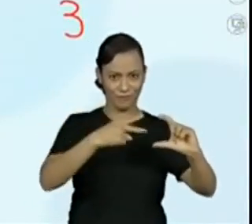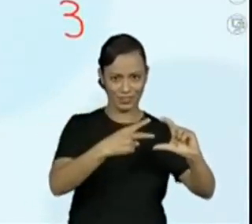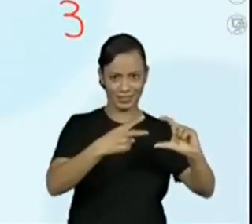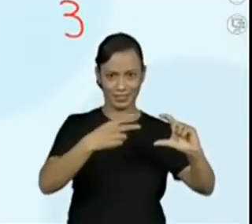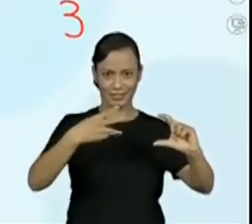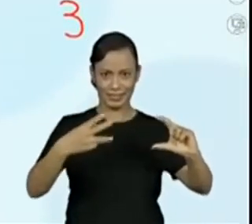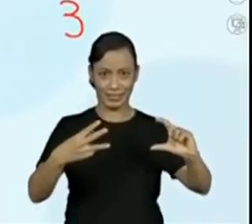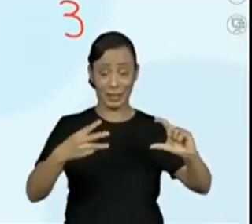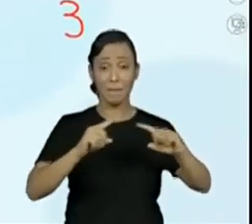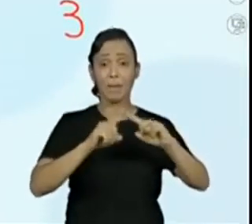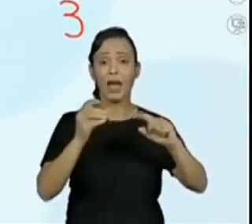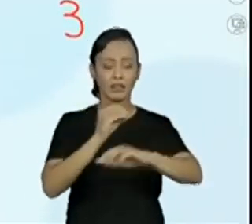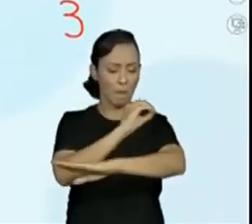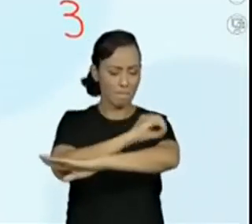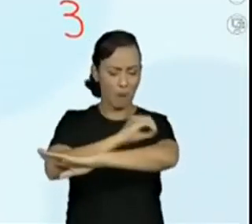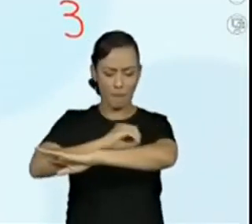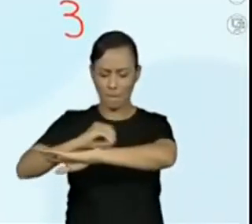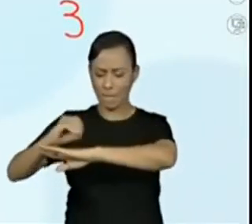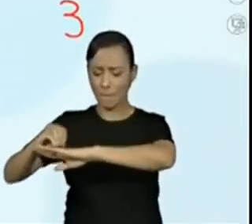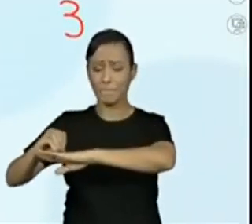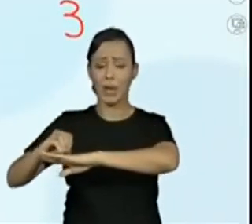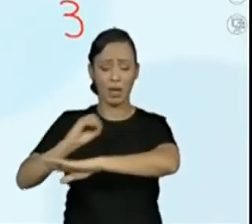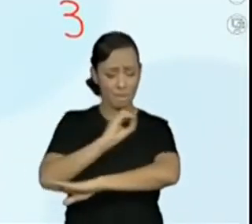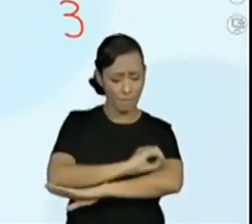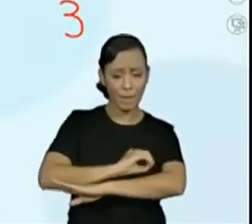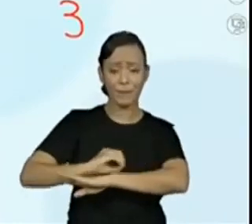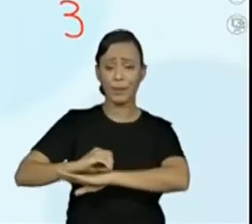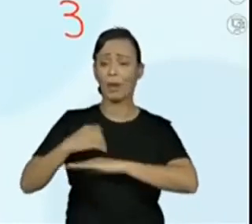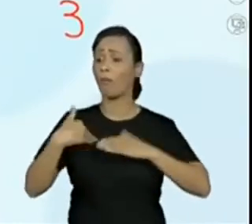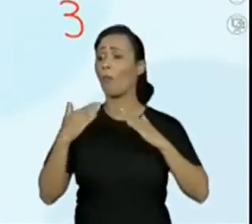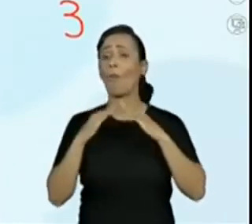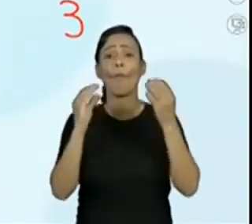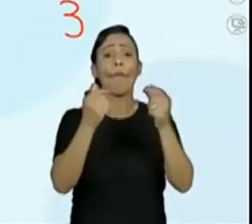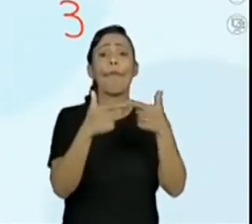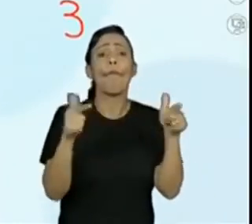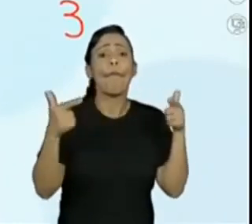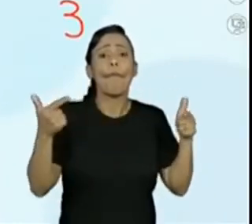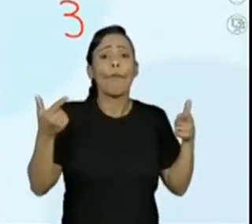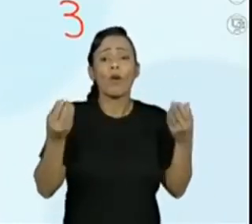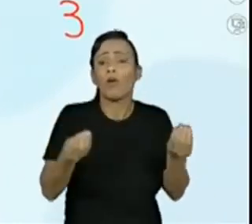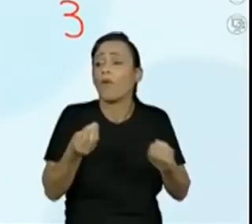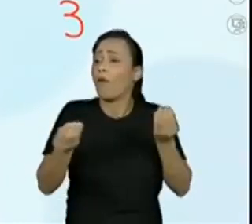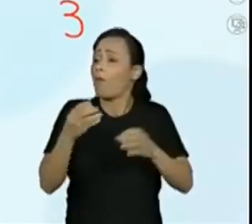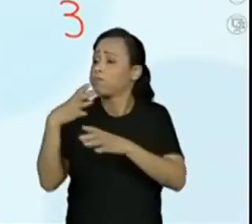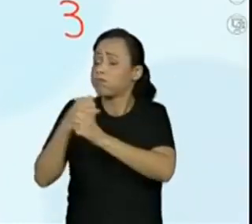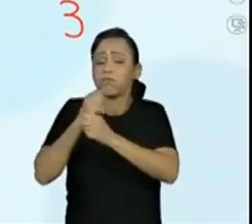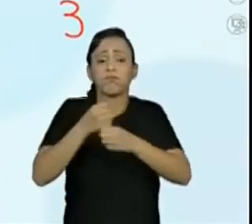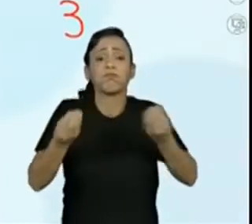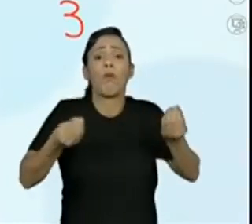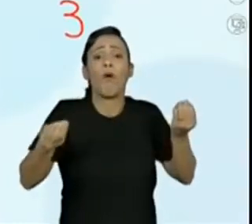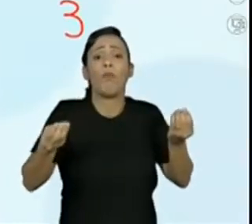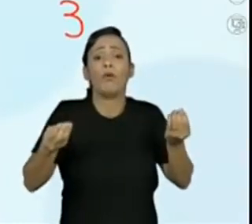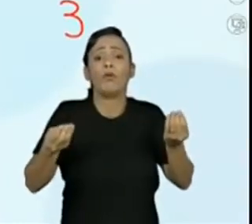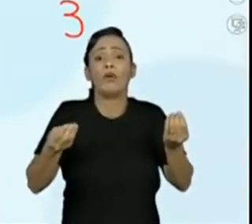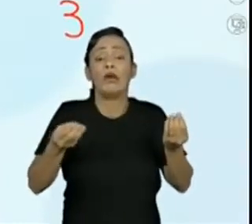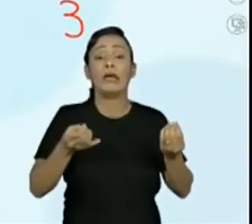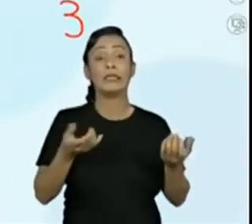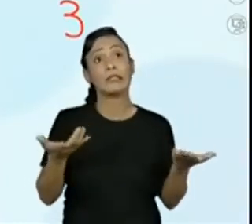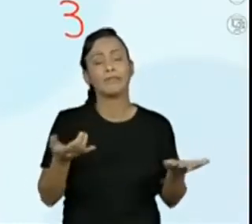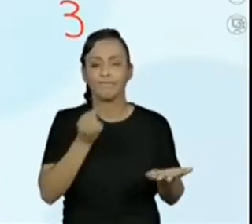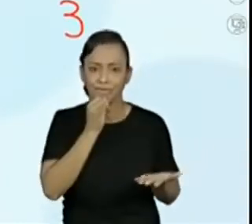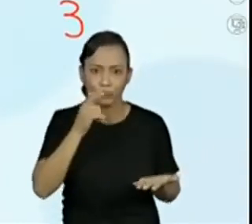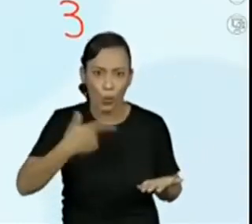tampinha, se a gente for pensar, não tenho a tampinha, não tenho como rabiscar ali naquele momento, como fazer, né, os